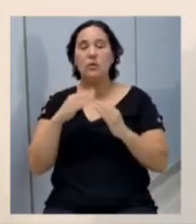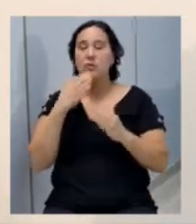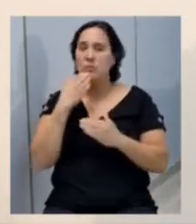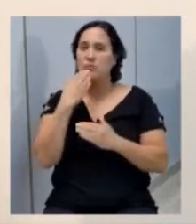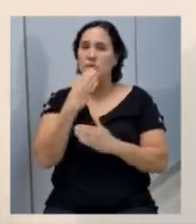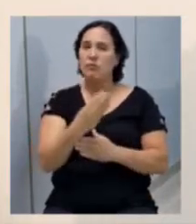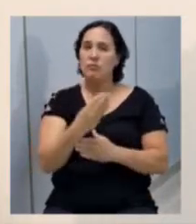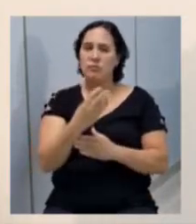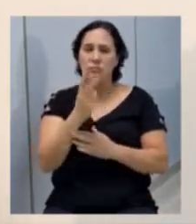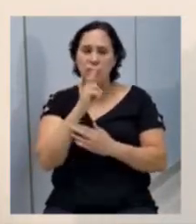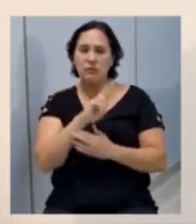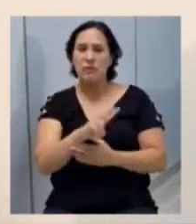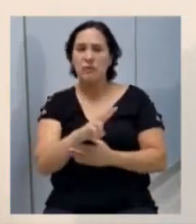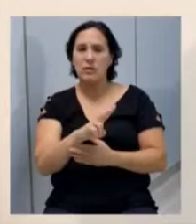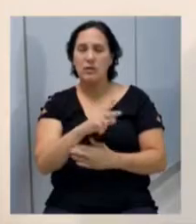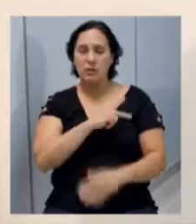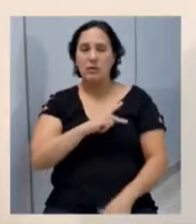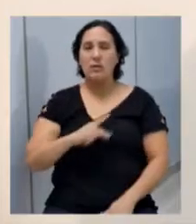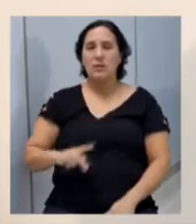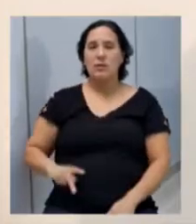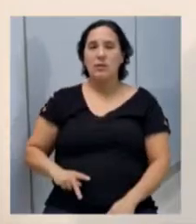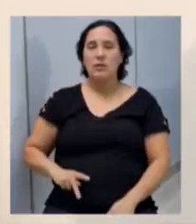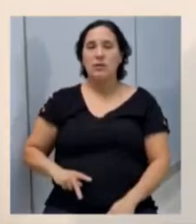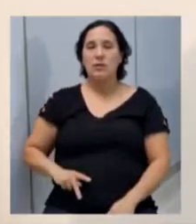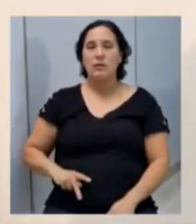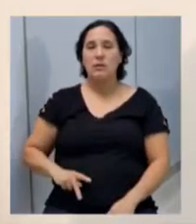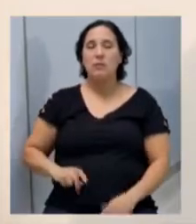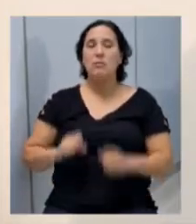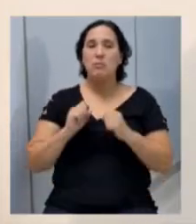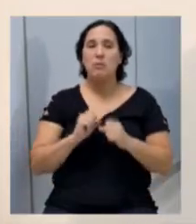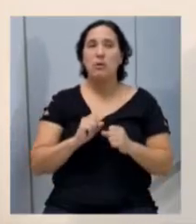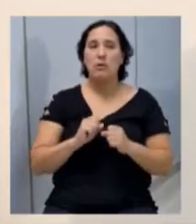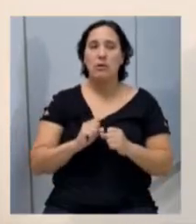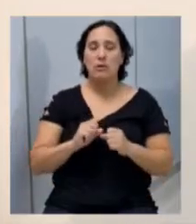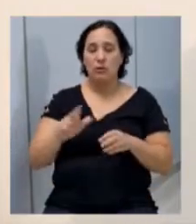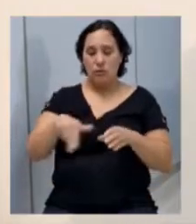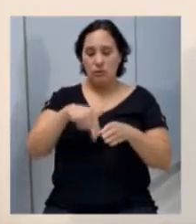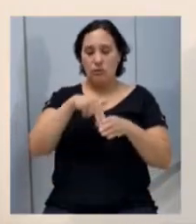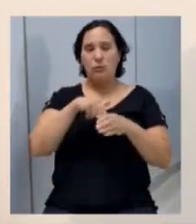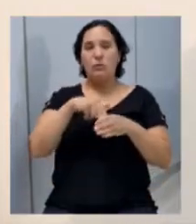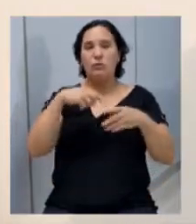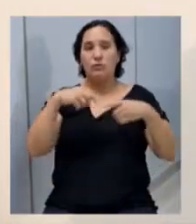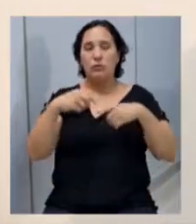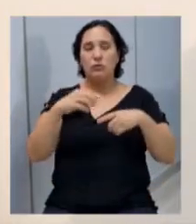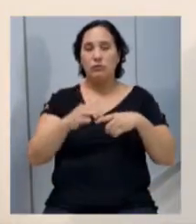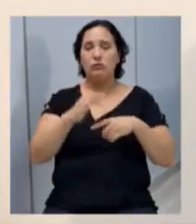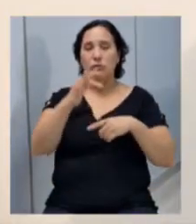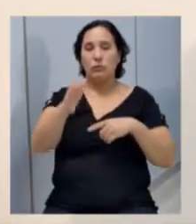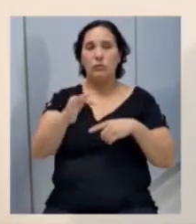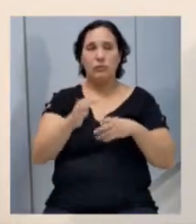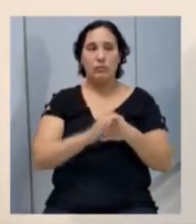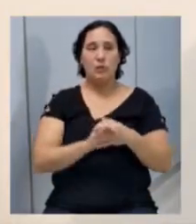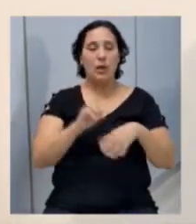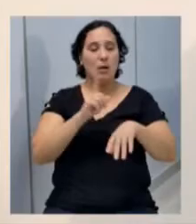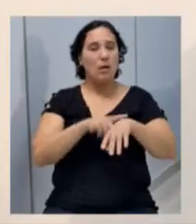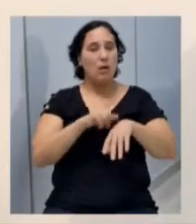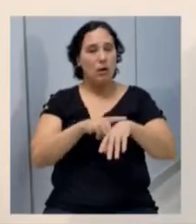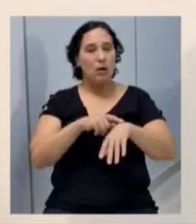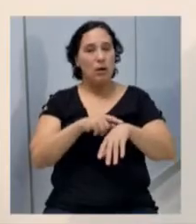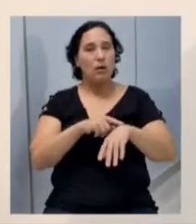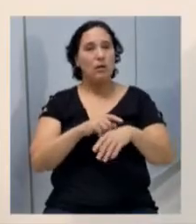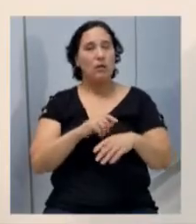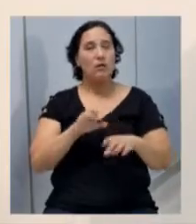pediu para verificar com a vossa excelência, para que eles possam fazer uso da tribuna na próxima sessão, no momento da palavra